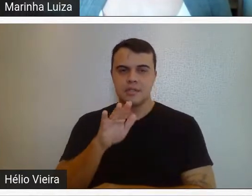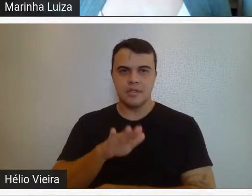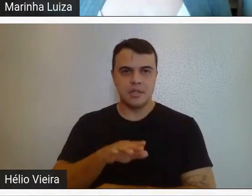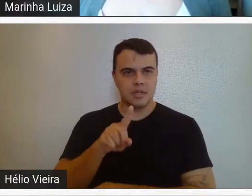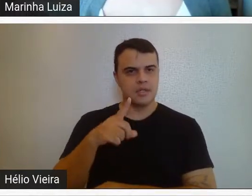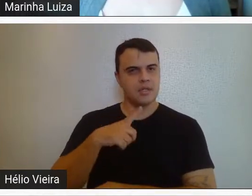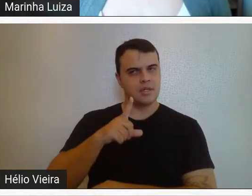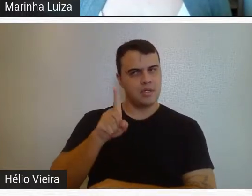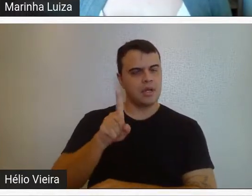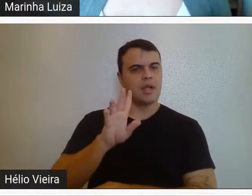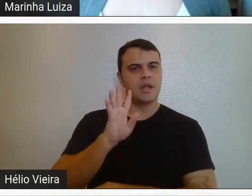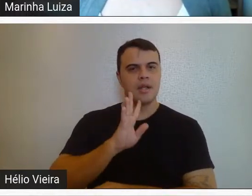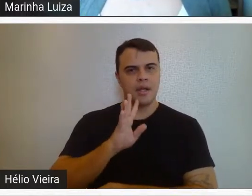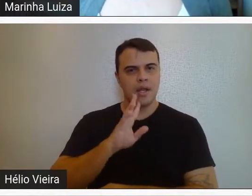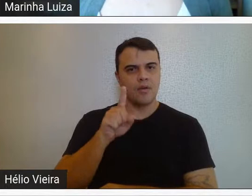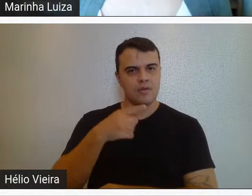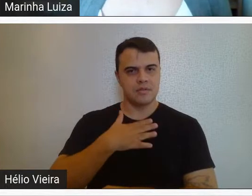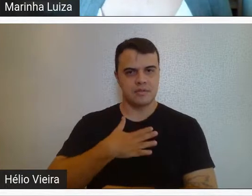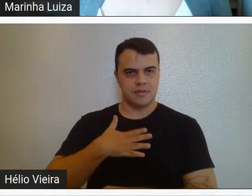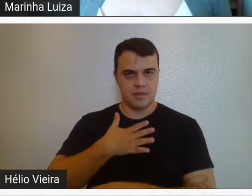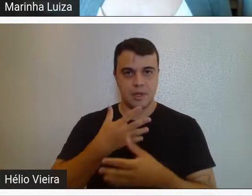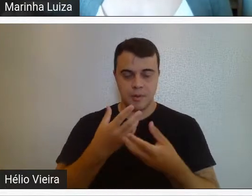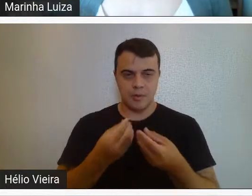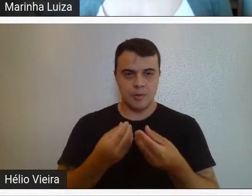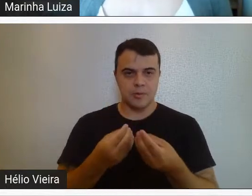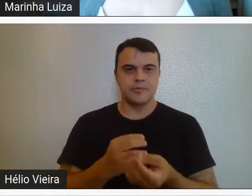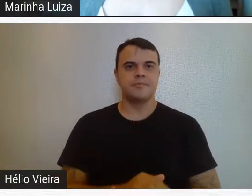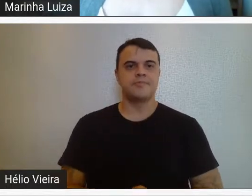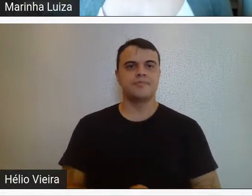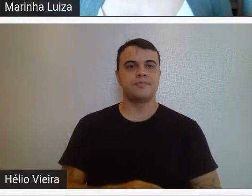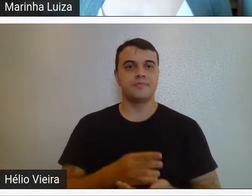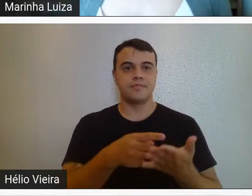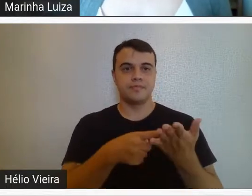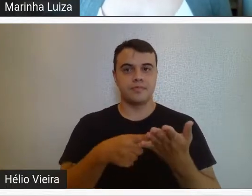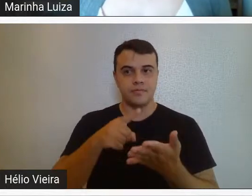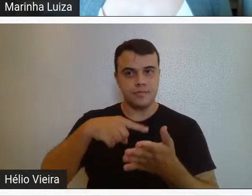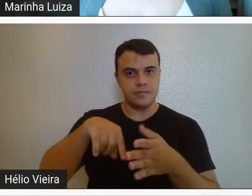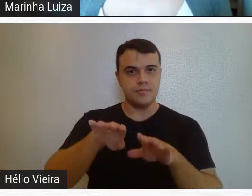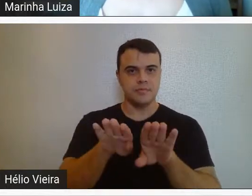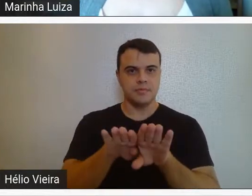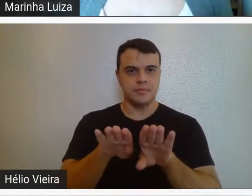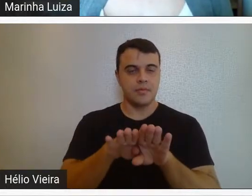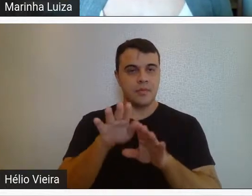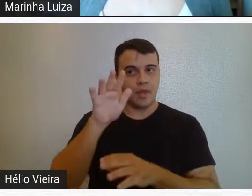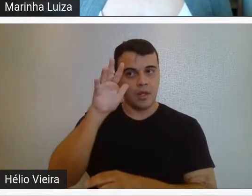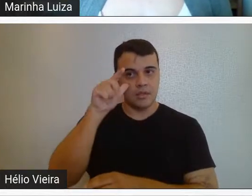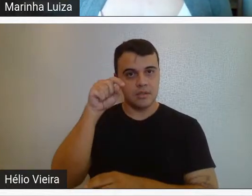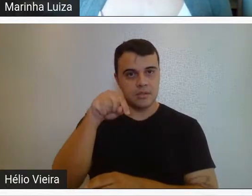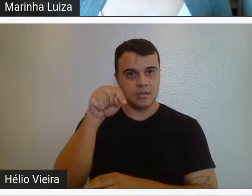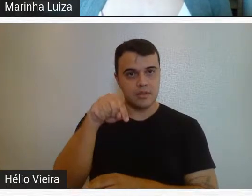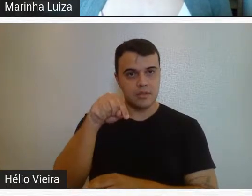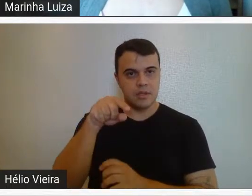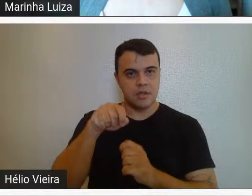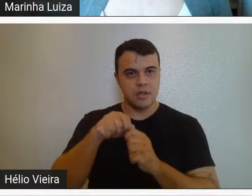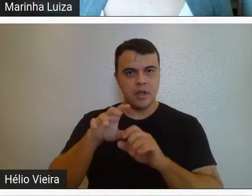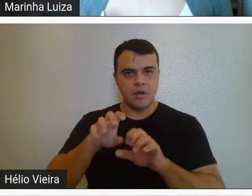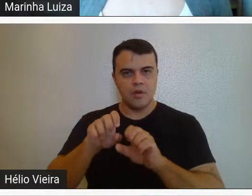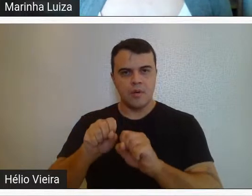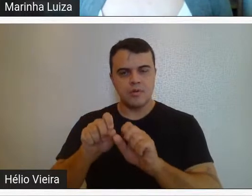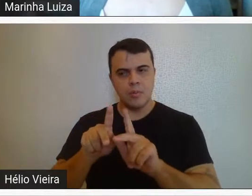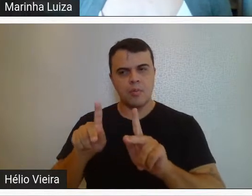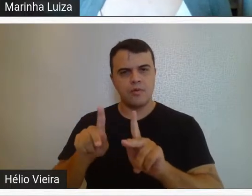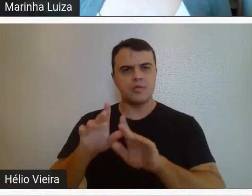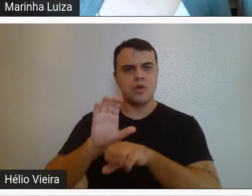exposição está lá, é bem legal, vocês vão gostar demais. Queria convidar vocês também para assistir à formação de professores,